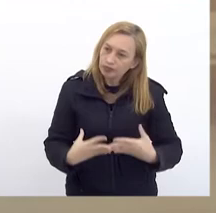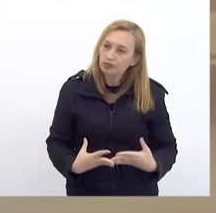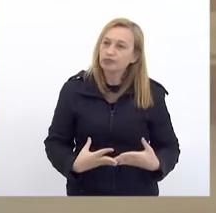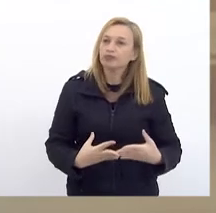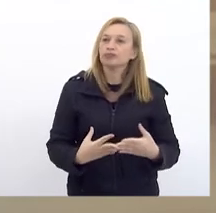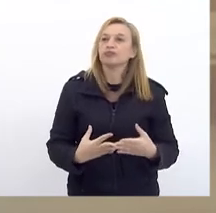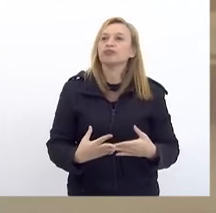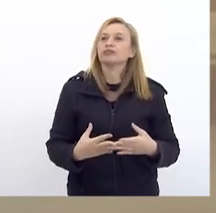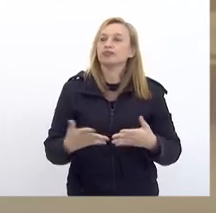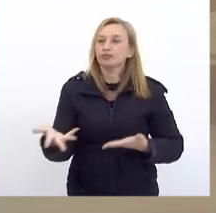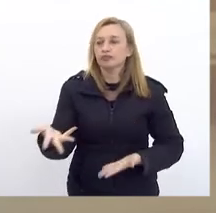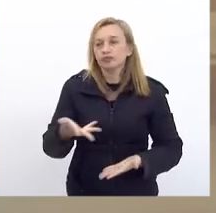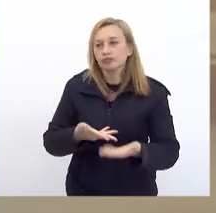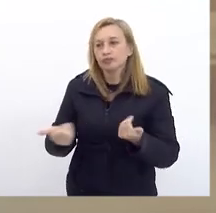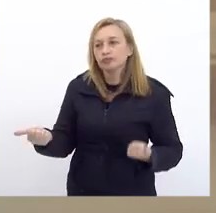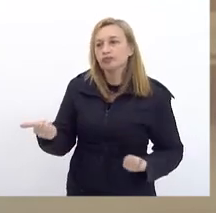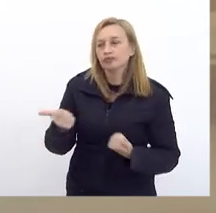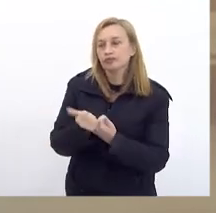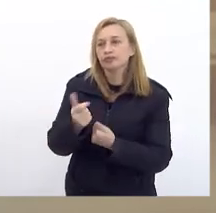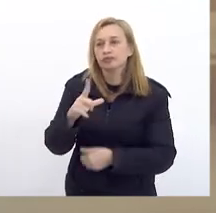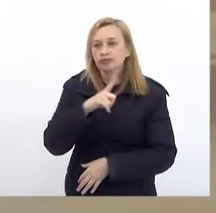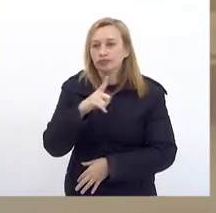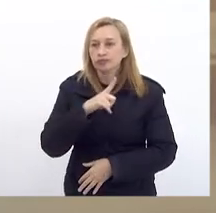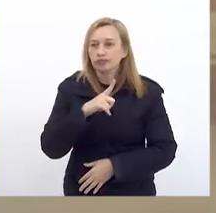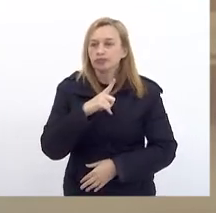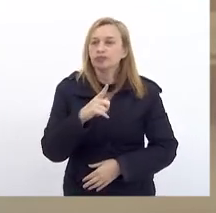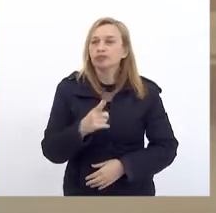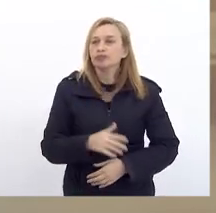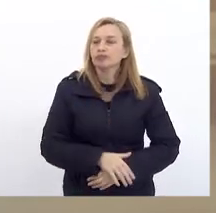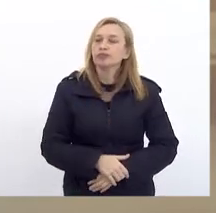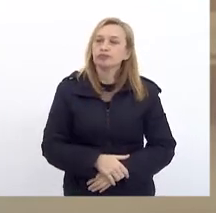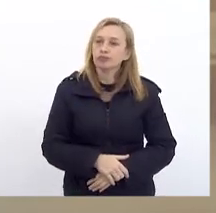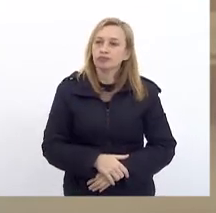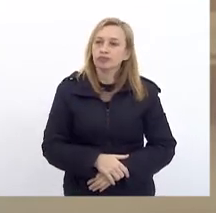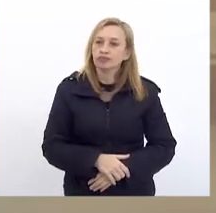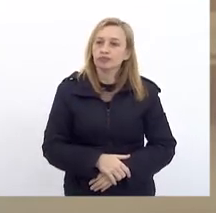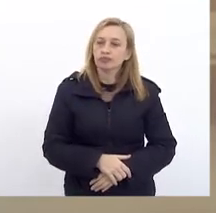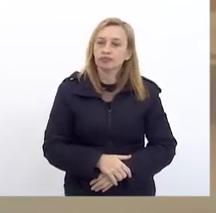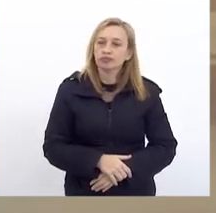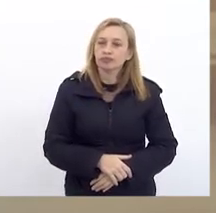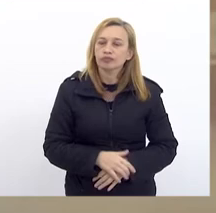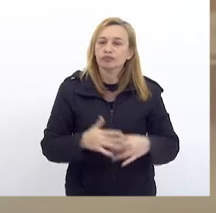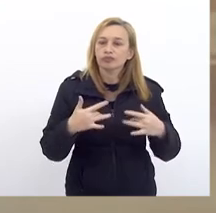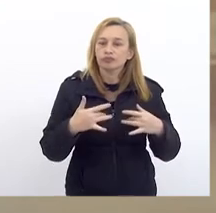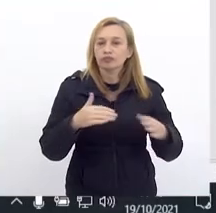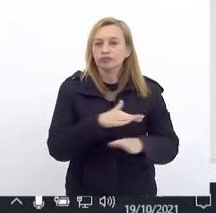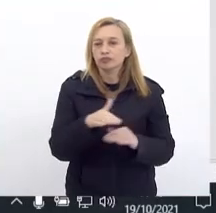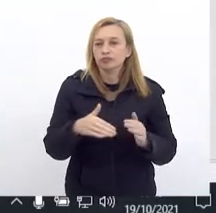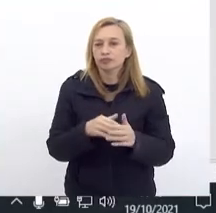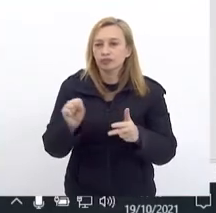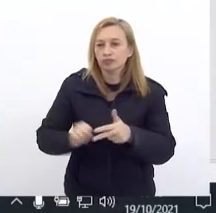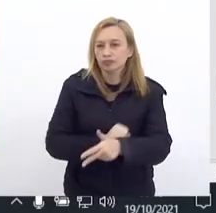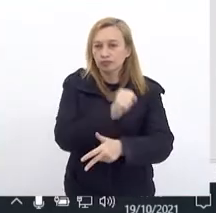aumentando Essa parceria Que nós temos Tido Muito profícua E salutar Entre todos os poderes